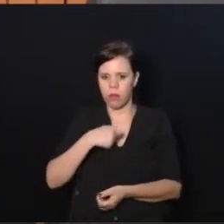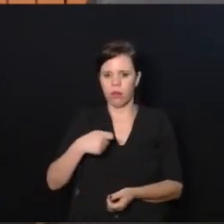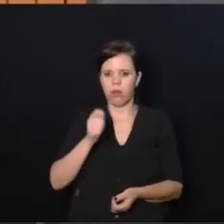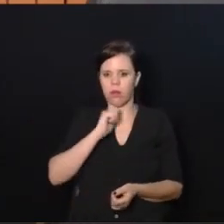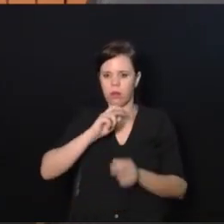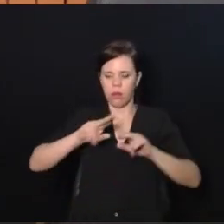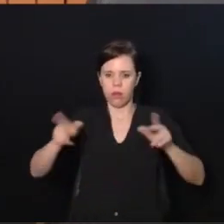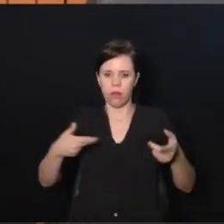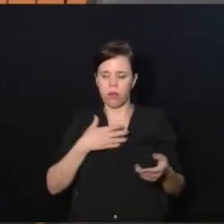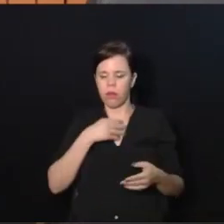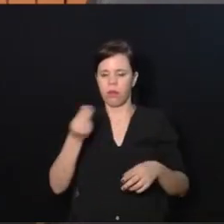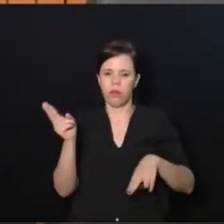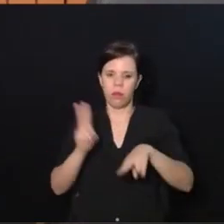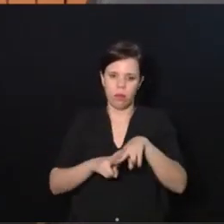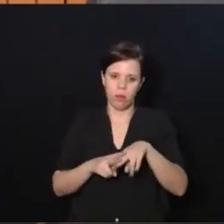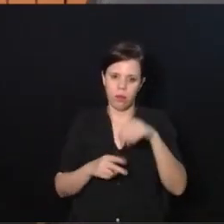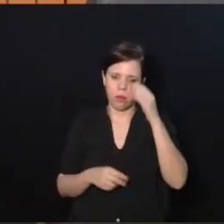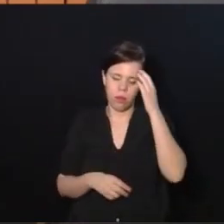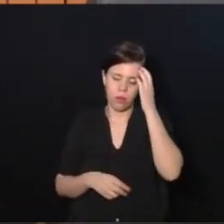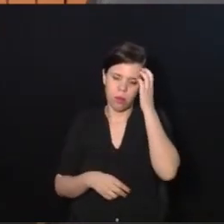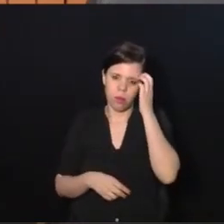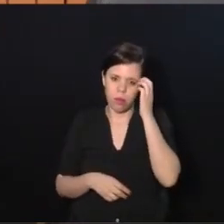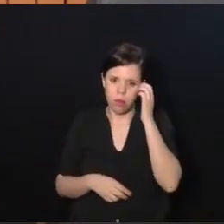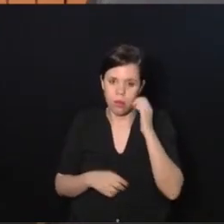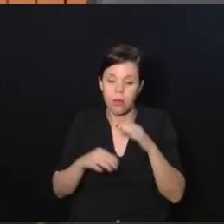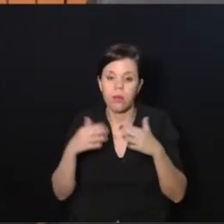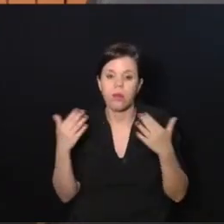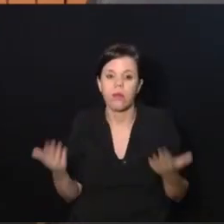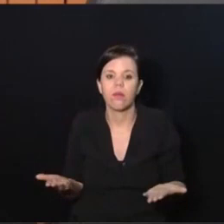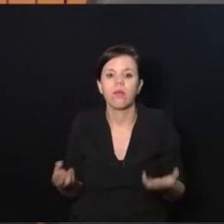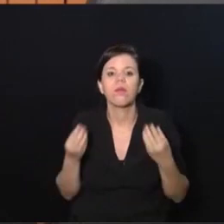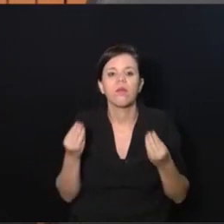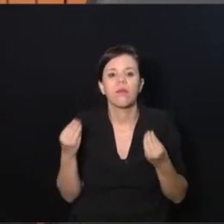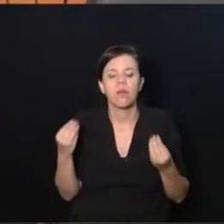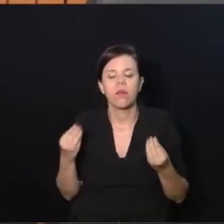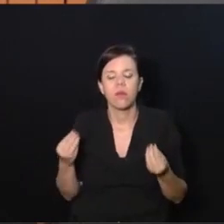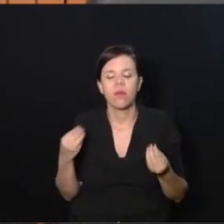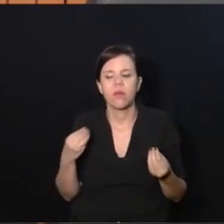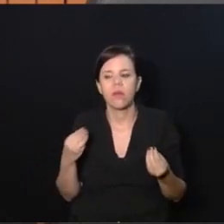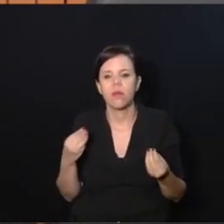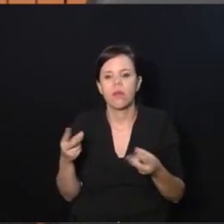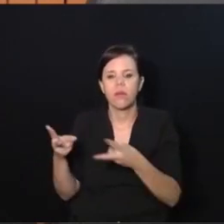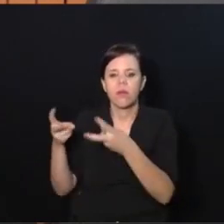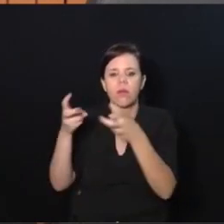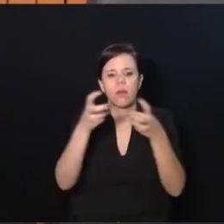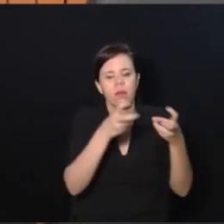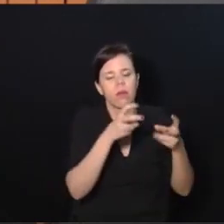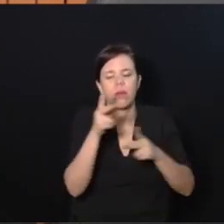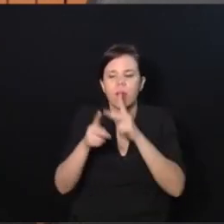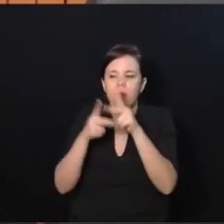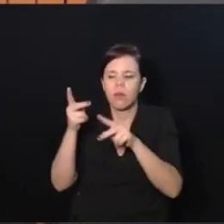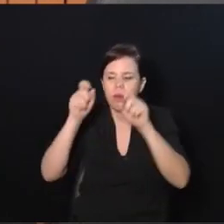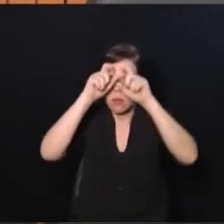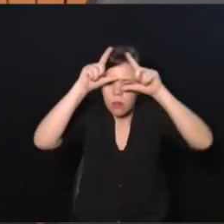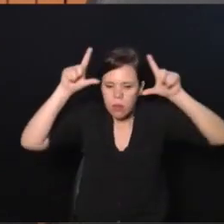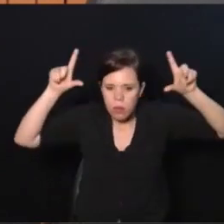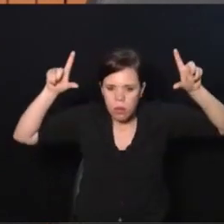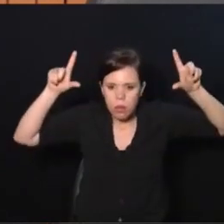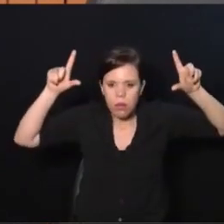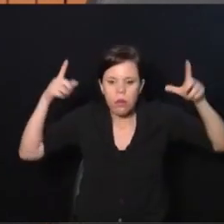filho está preso, será, como é que a gente olharia para as pessoas que tivessem com essas plaquinhas na cabeça?